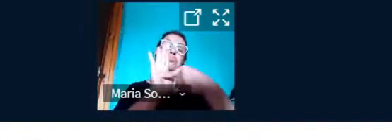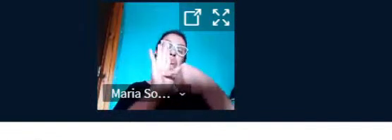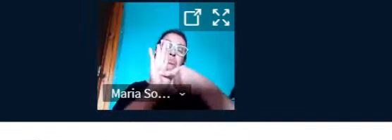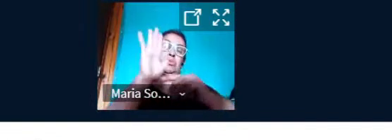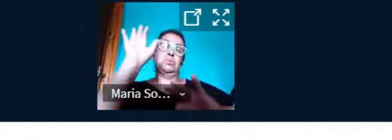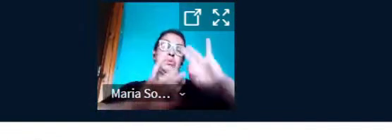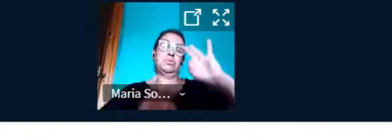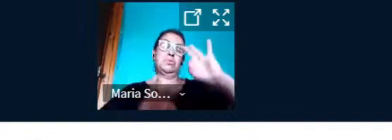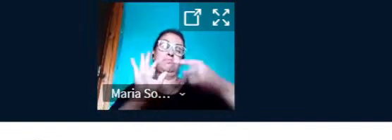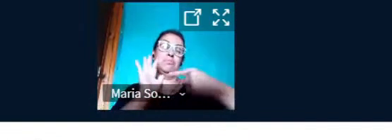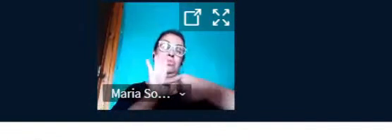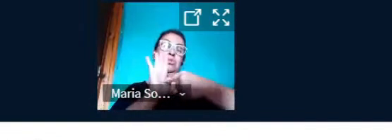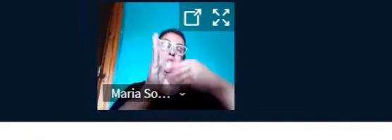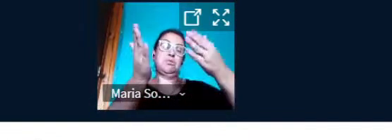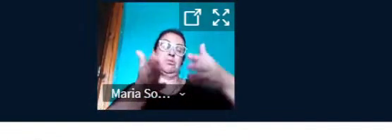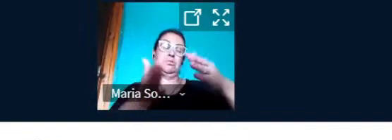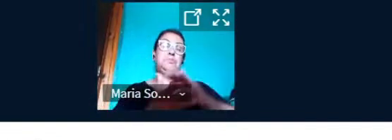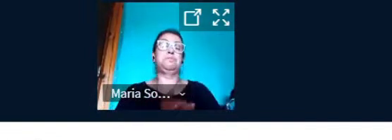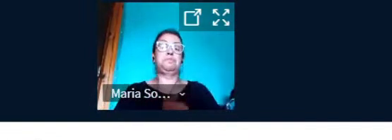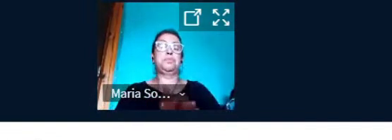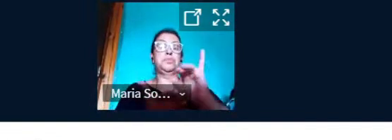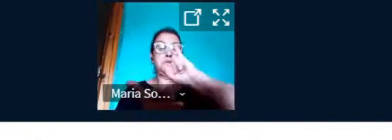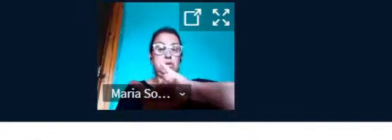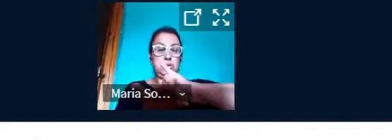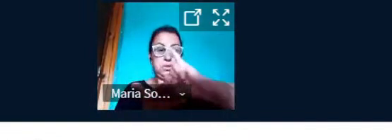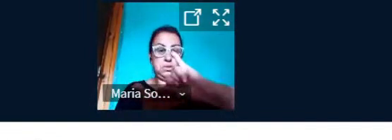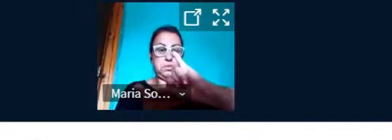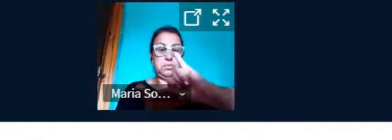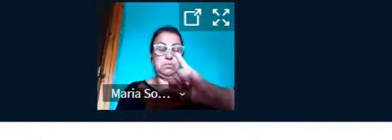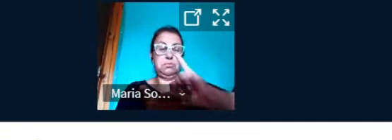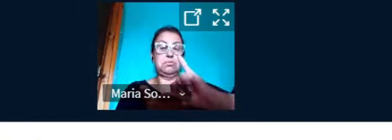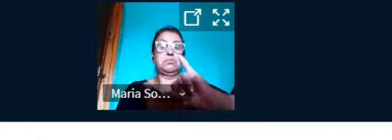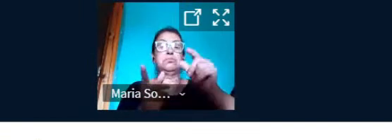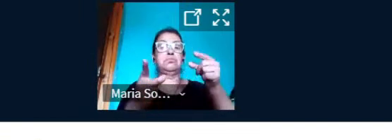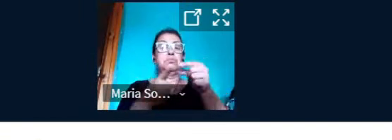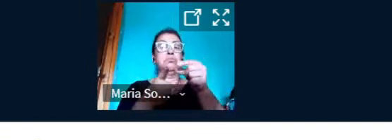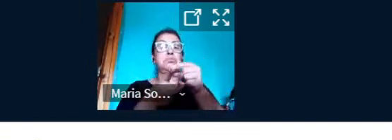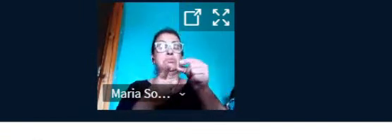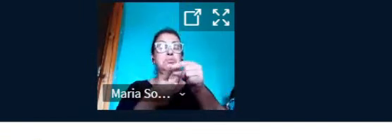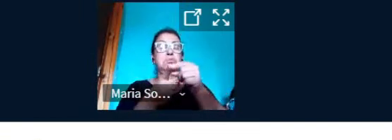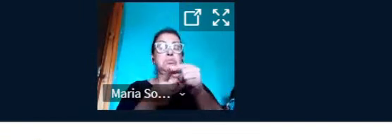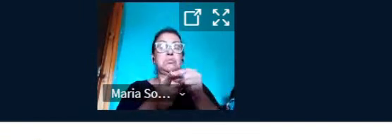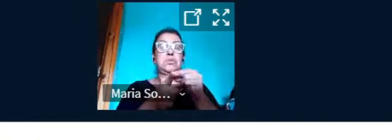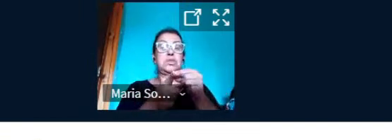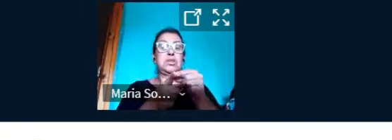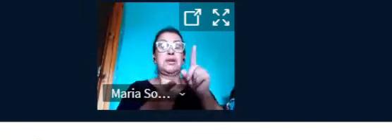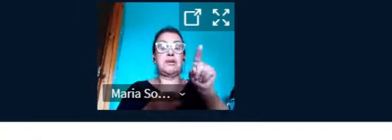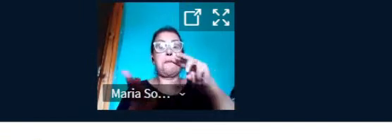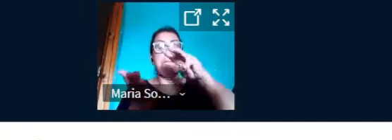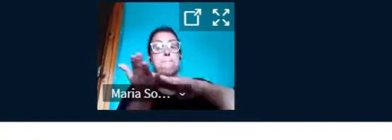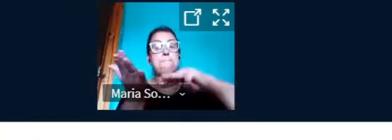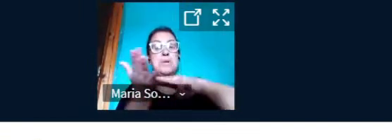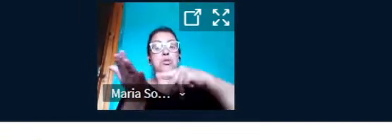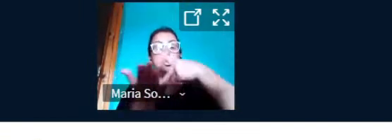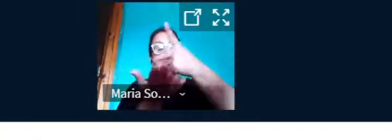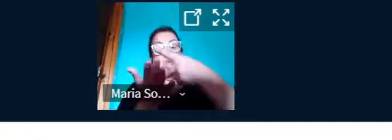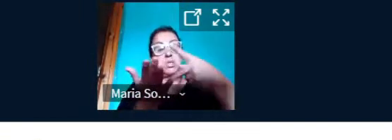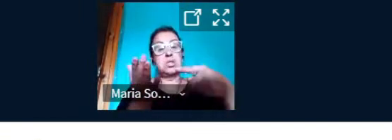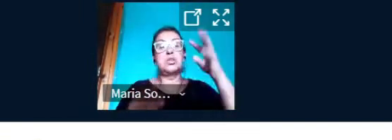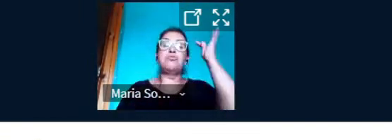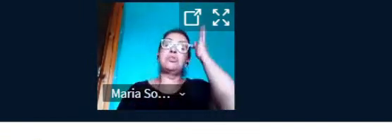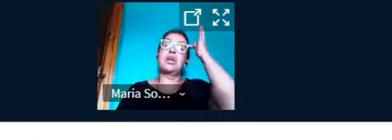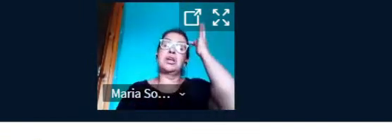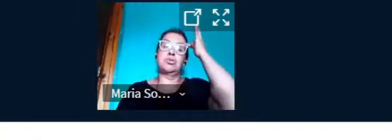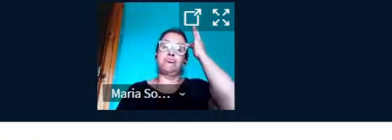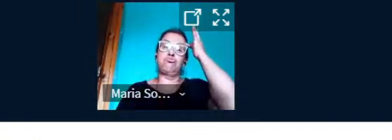Softwares de gráfica digital são ferramentas de desenho técnico, geralmente 2D e 3D, que servem para auxiliar profissionais de diversas áreas